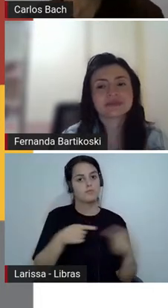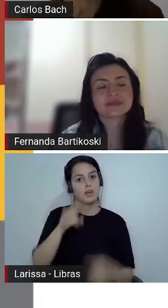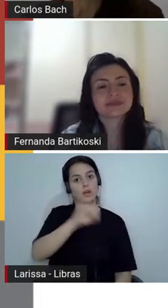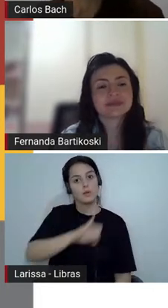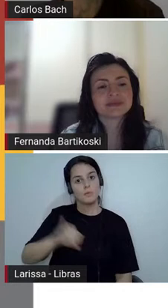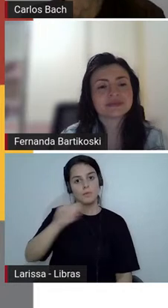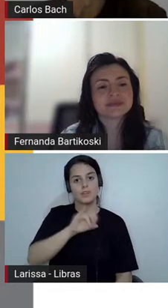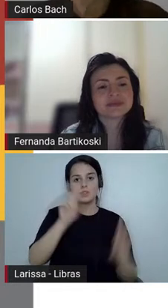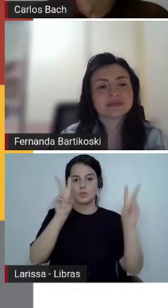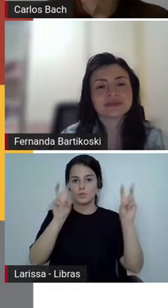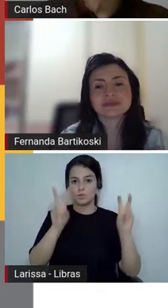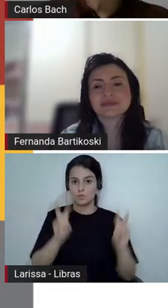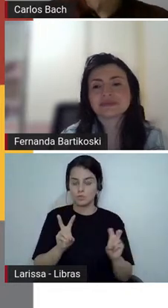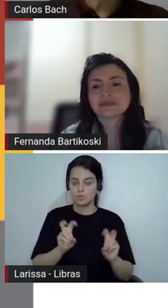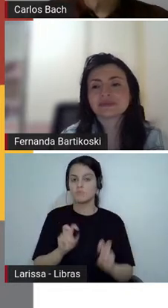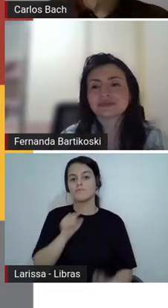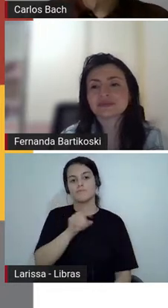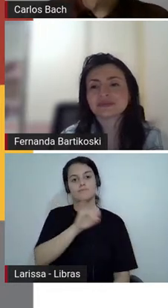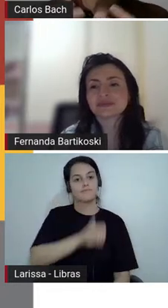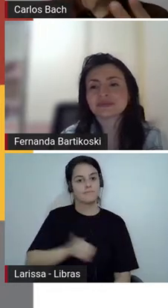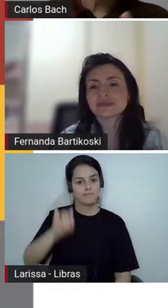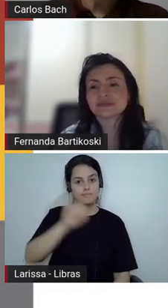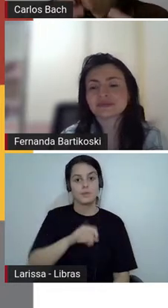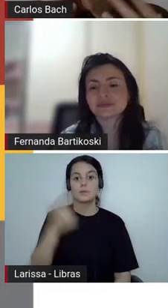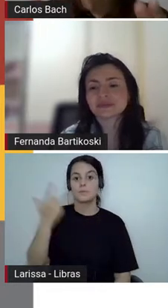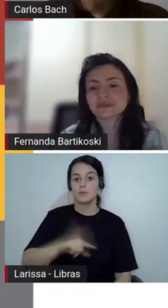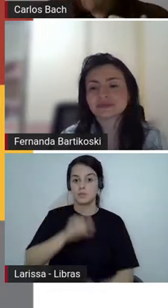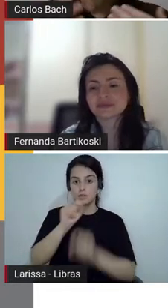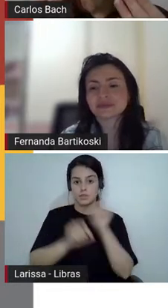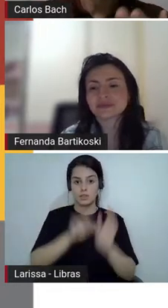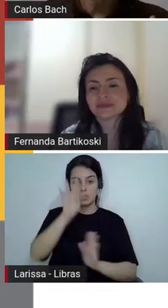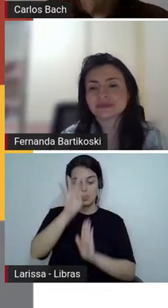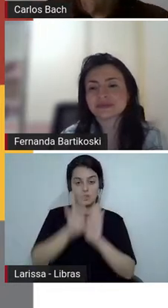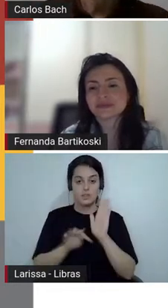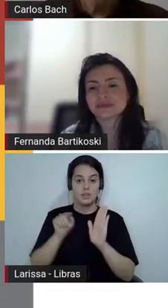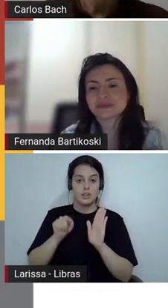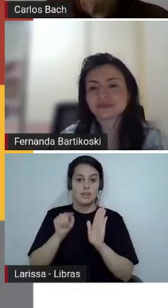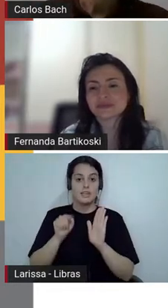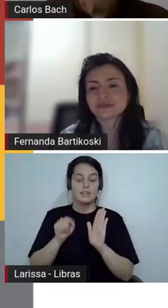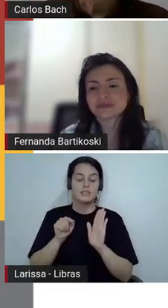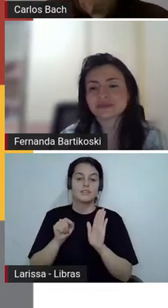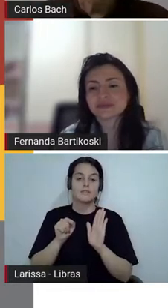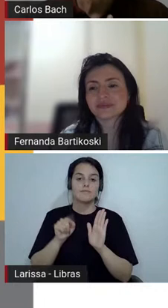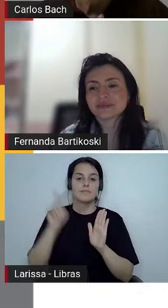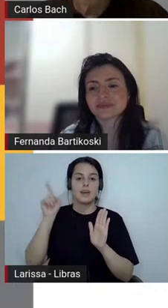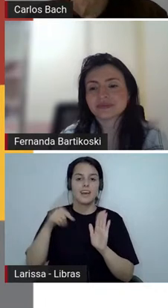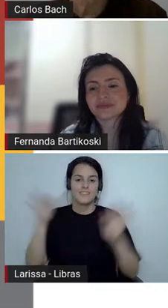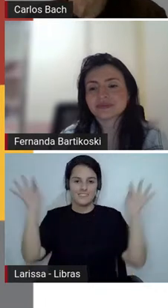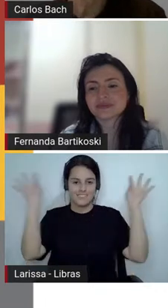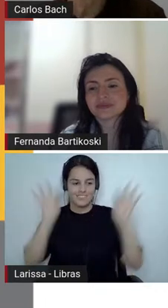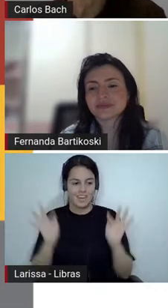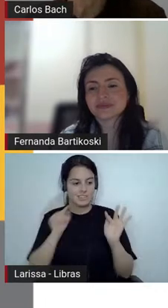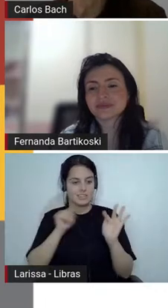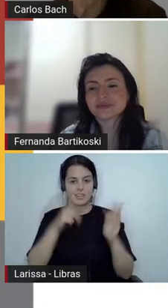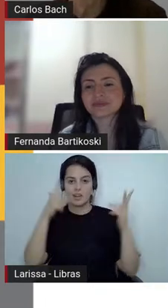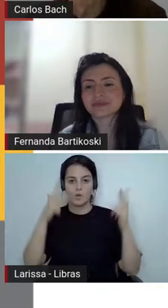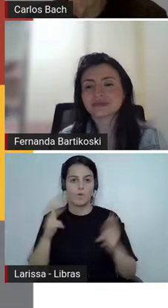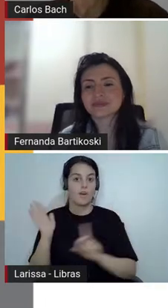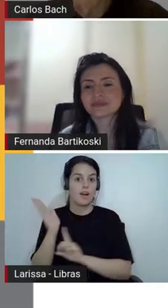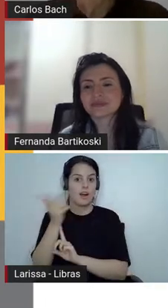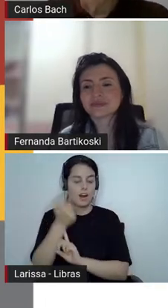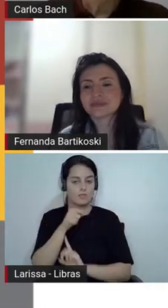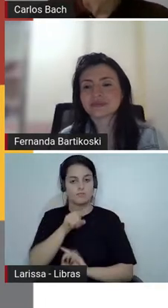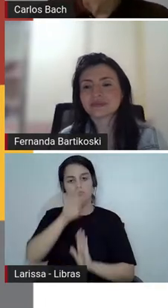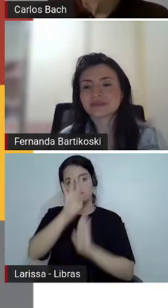sequência então vamos ler a arte de ser feliz em voz alta o professor ou eles vão ler né aí depois dessa leitura